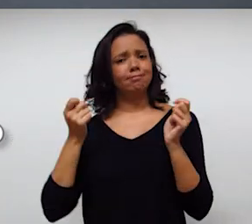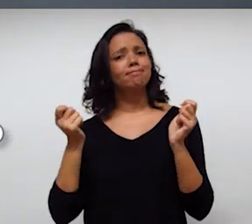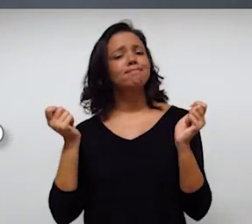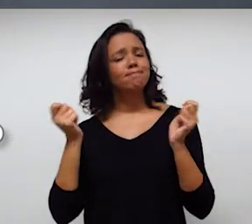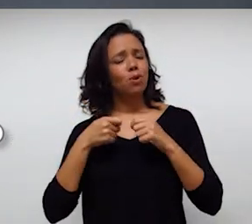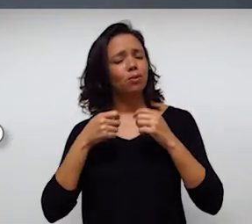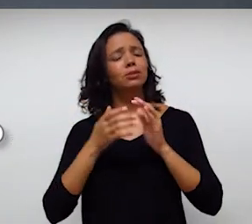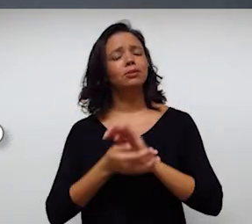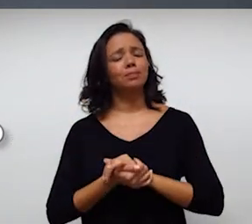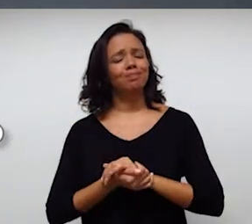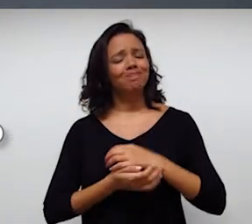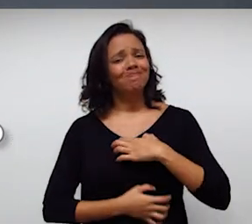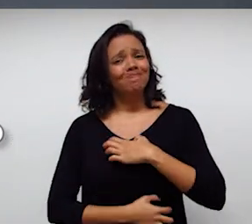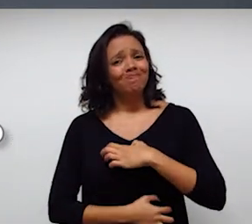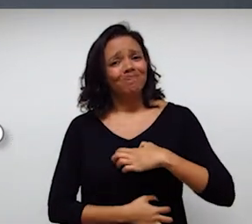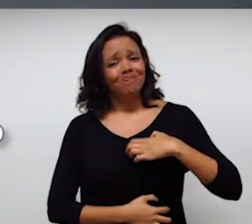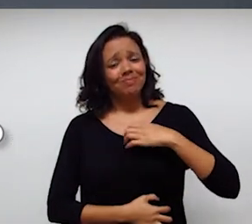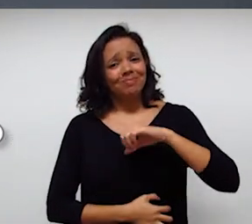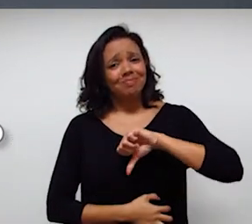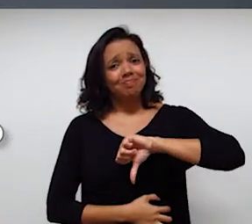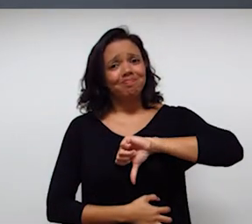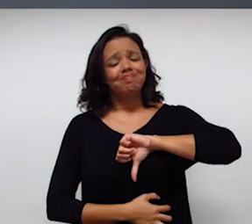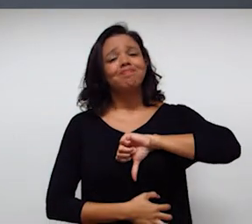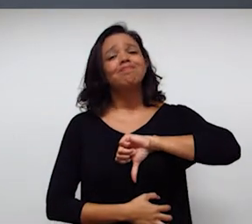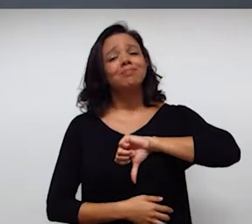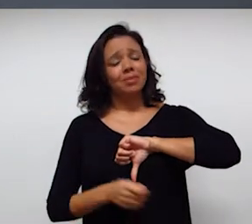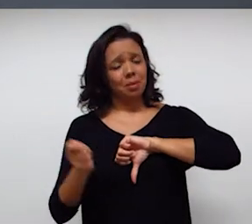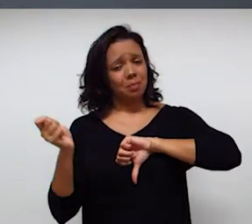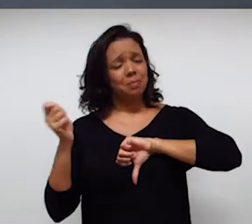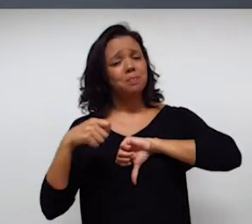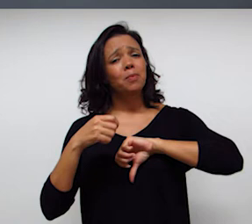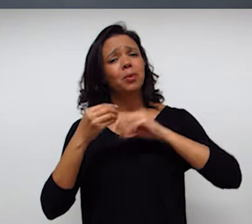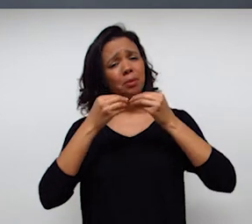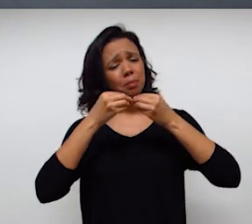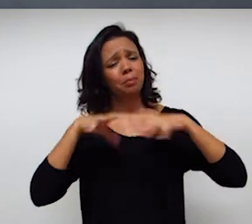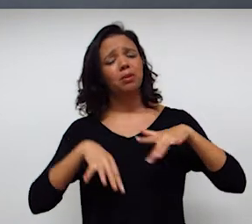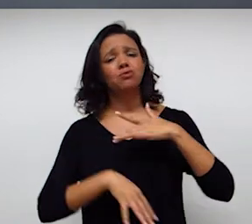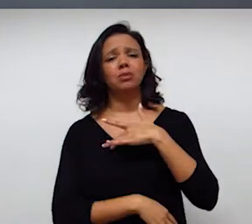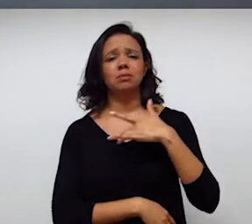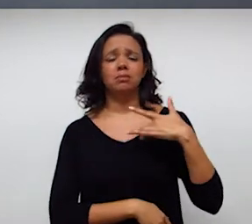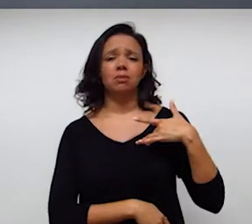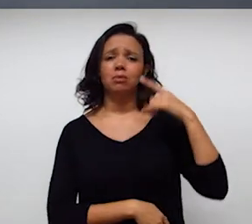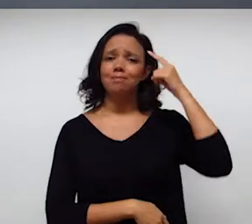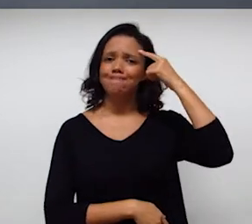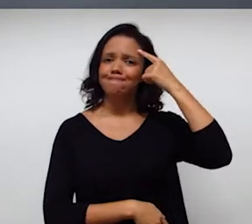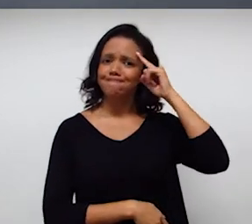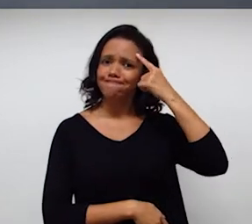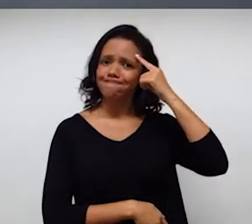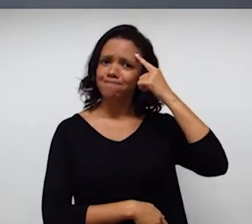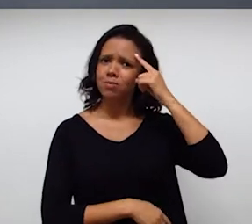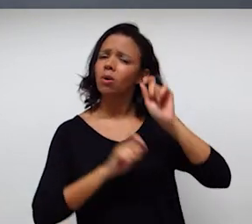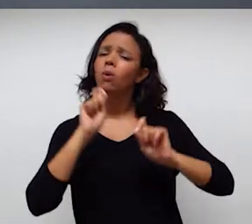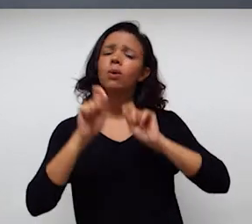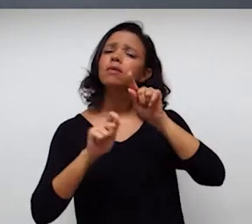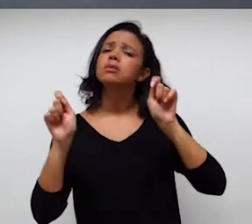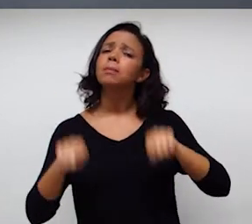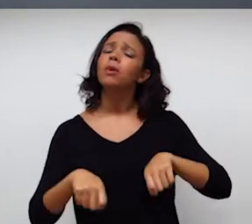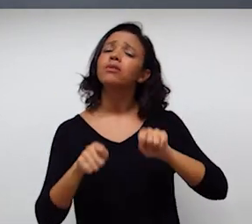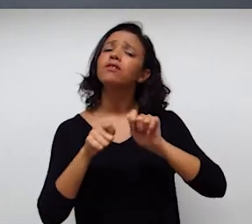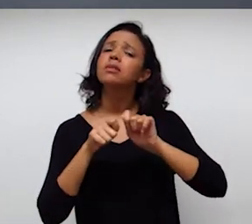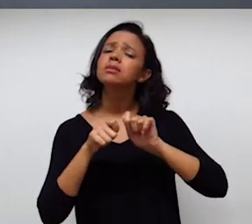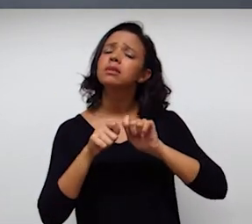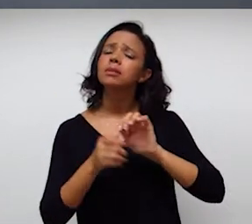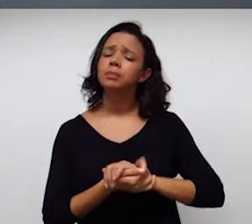ele pode causar mal-estar e você pode prejudicar a sua saúde mental. O que é que você pode